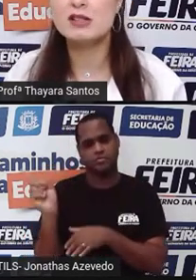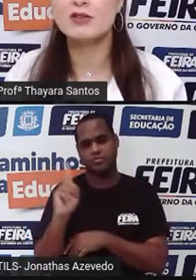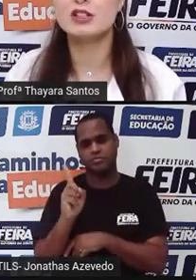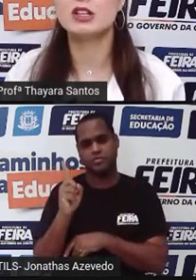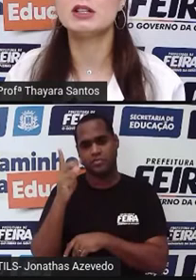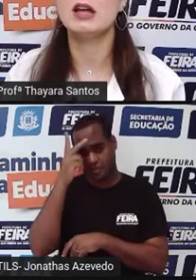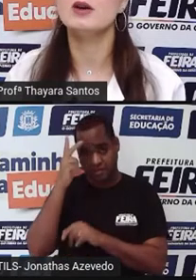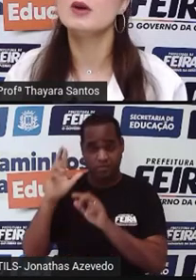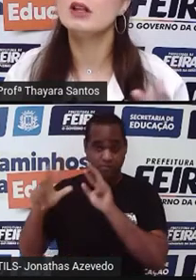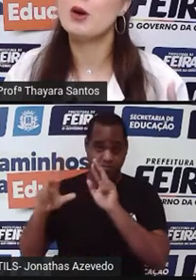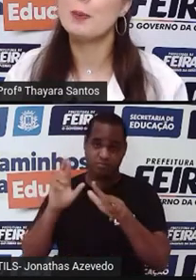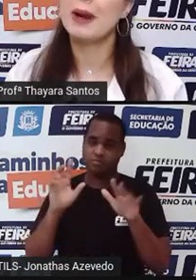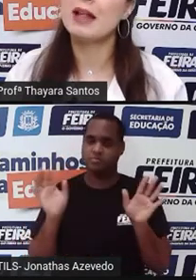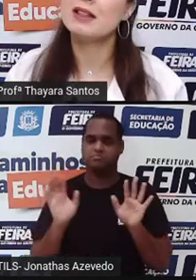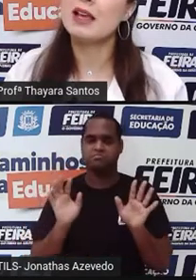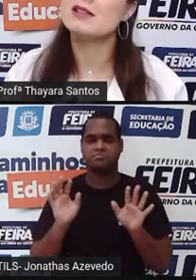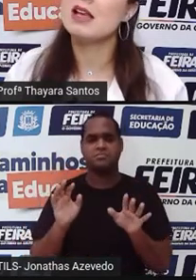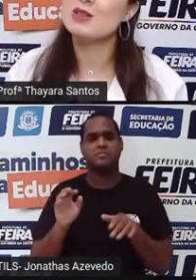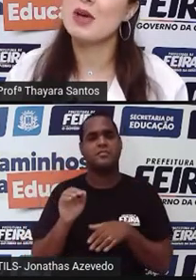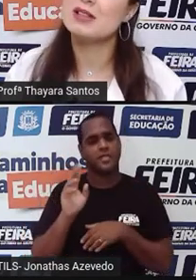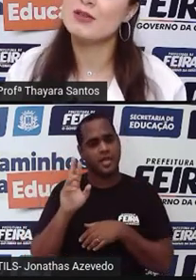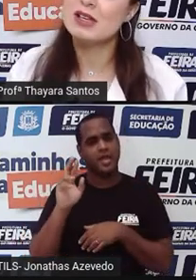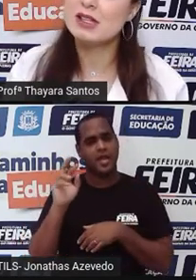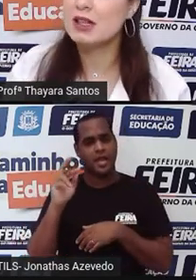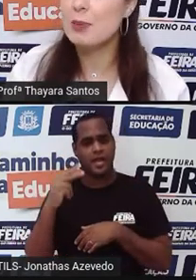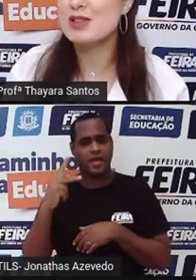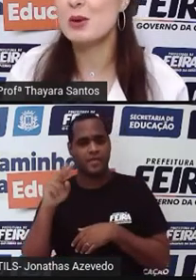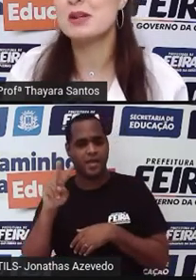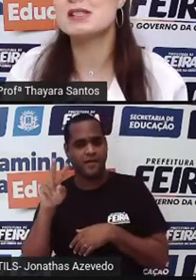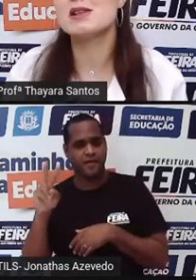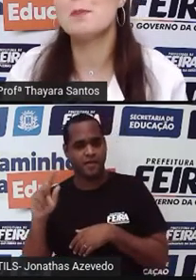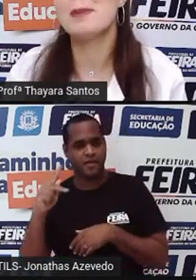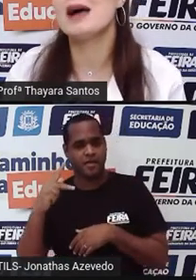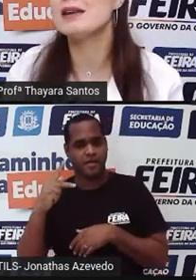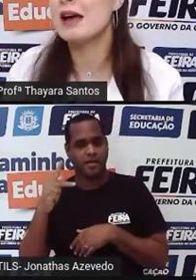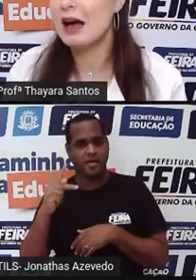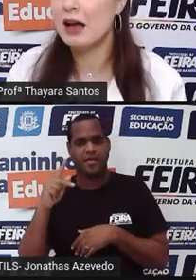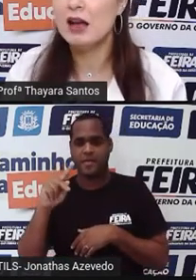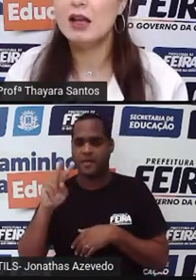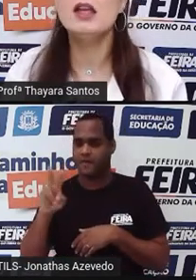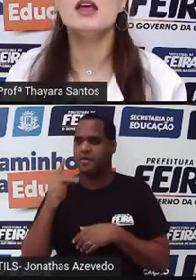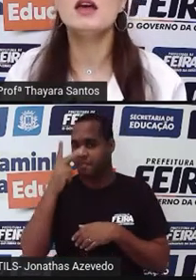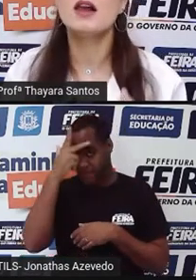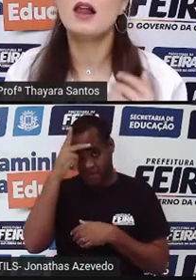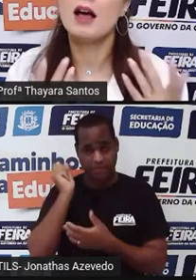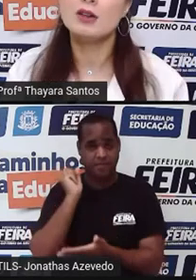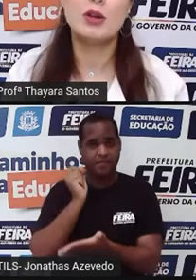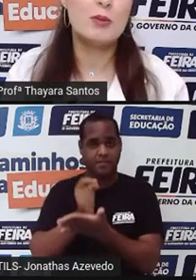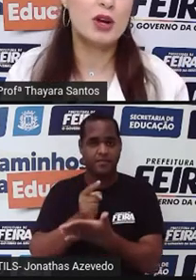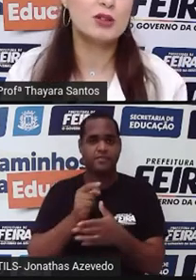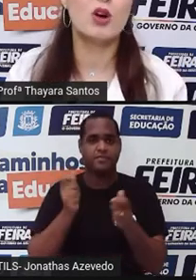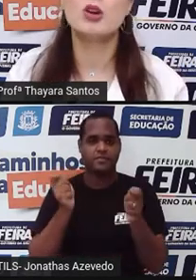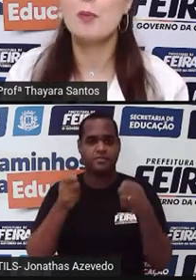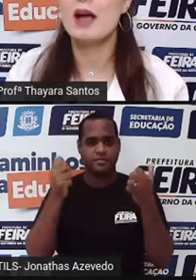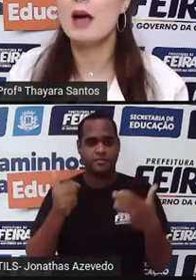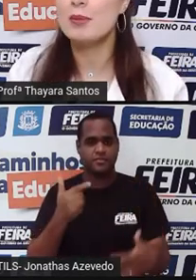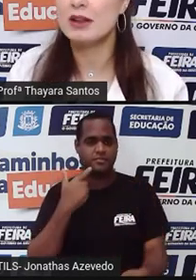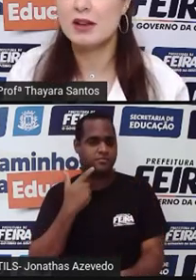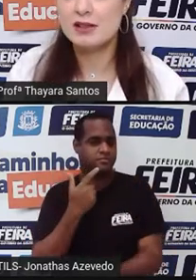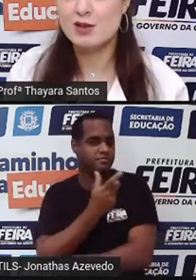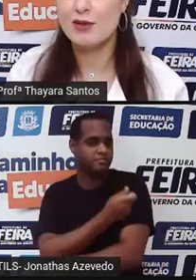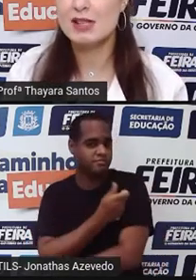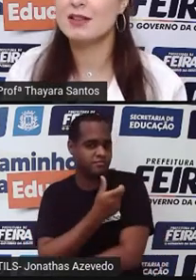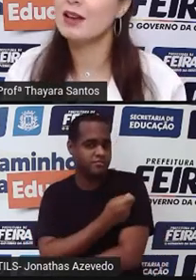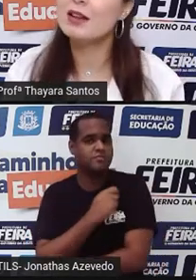estão fora dessa faixa etária. Então, para ter acesso a essa vacina, a pessoa precisa pagar, ir lá no laboratório e pagar